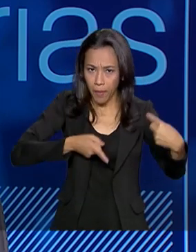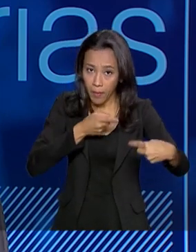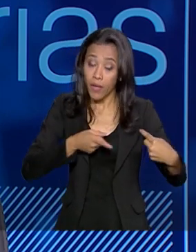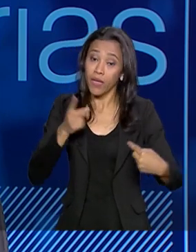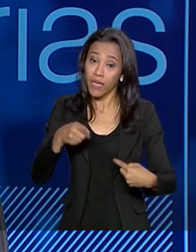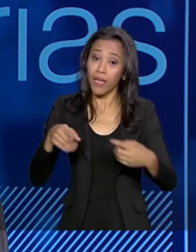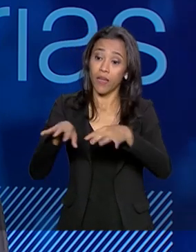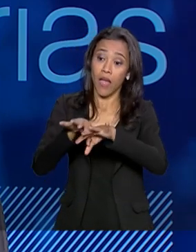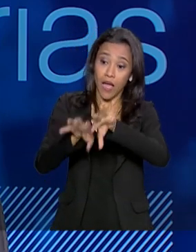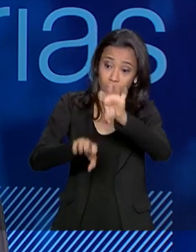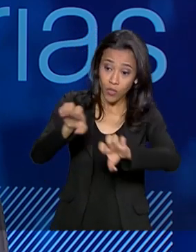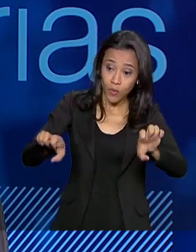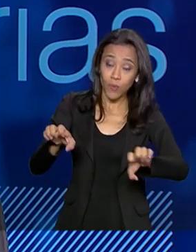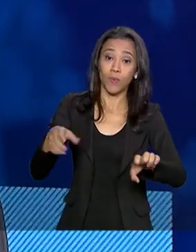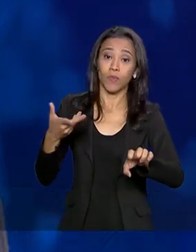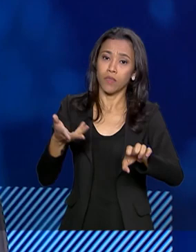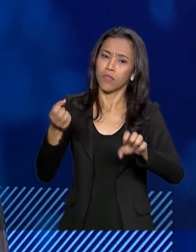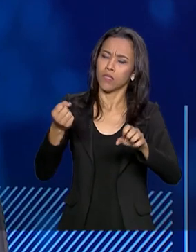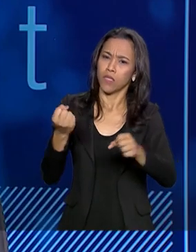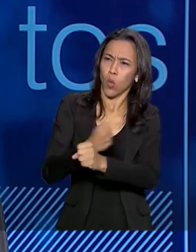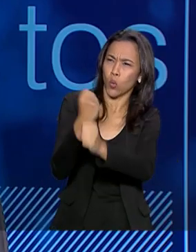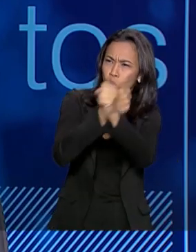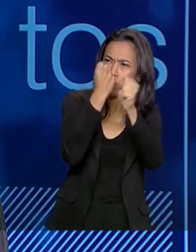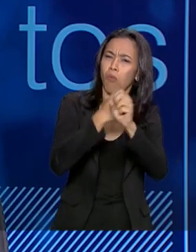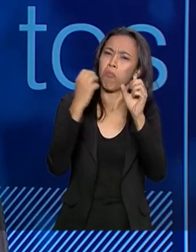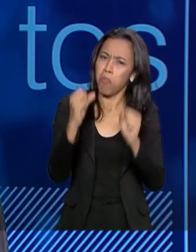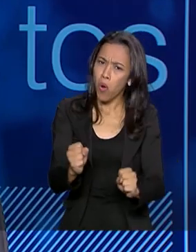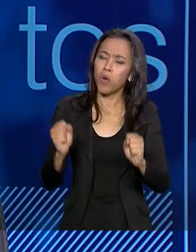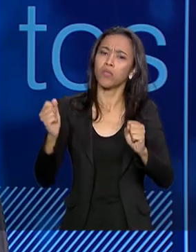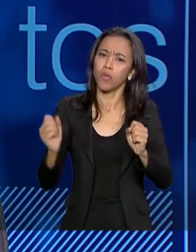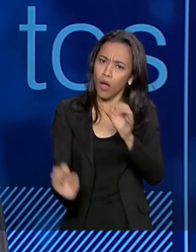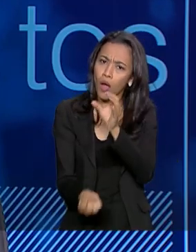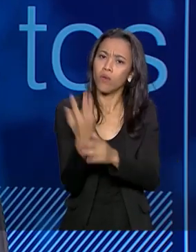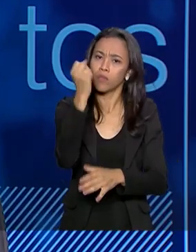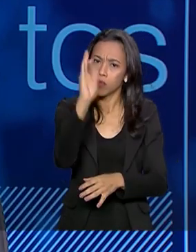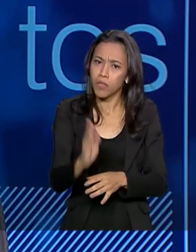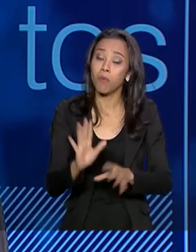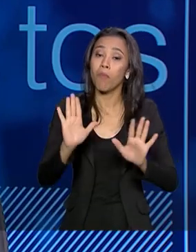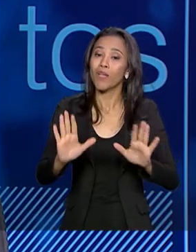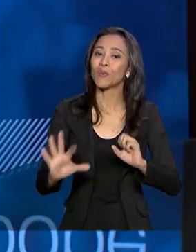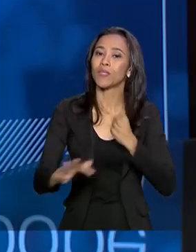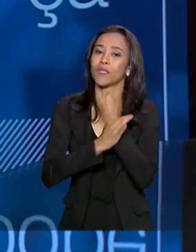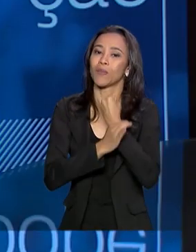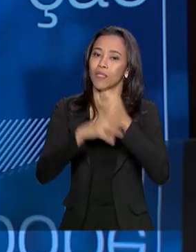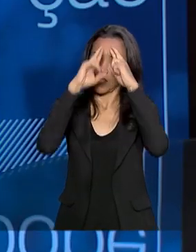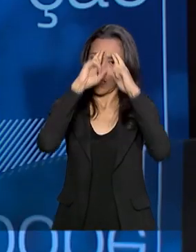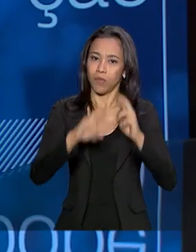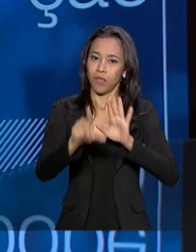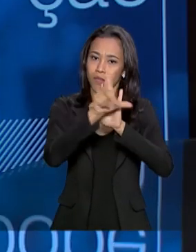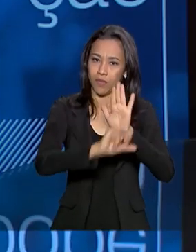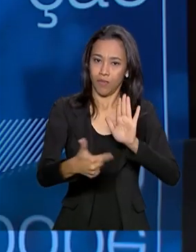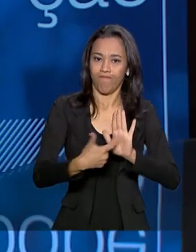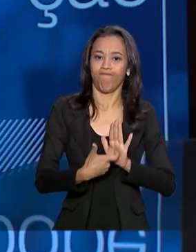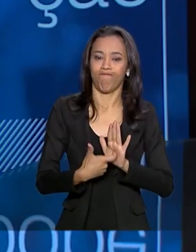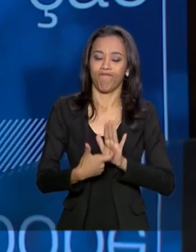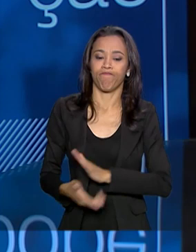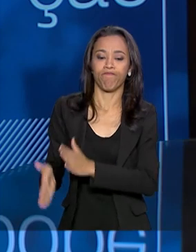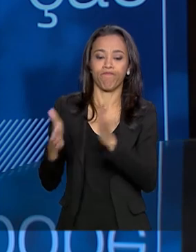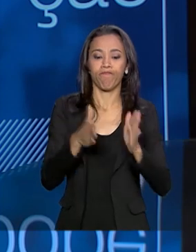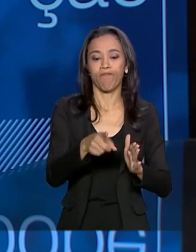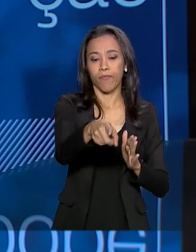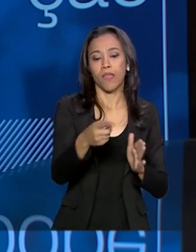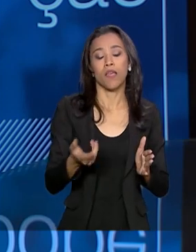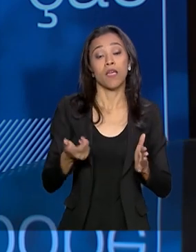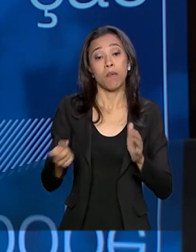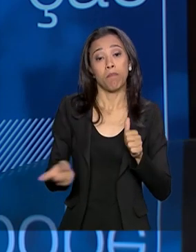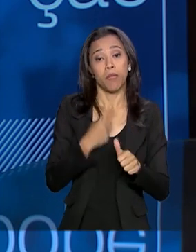infraestrutura possam acontecer com segurança jurídica, com clareza, com previsibilidade. Vamos falar de dois deles qualificados na reunião do